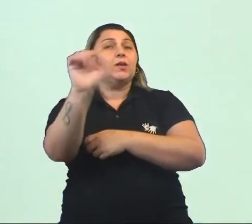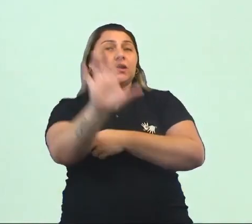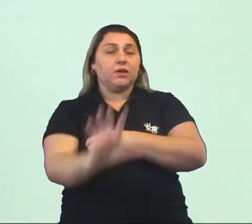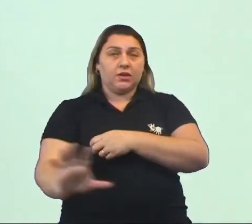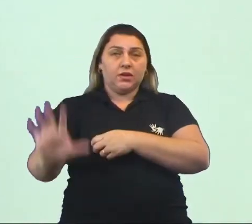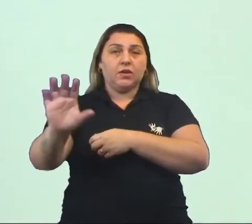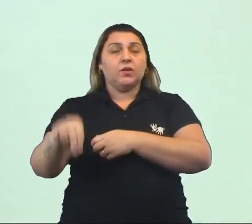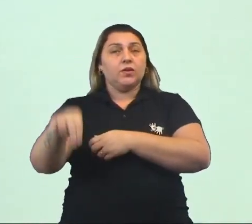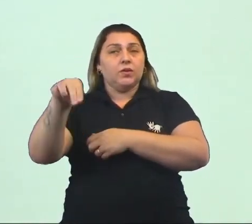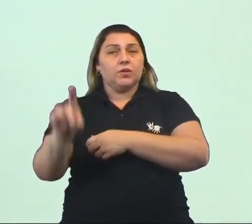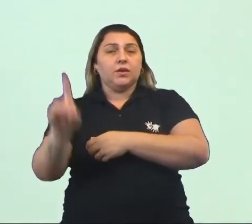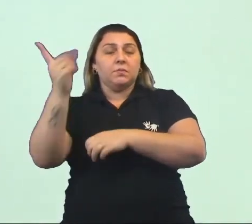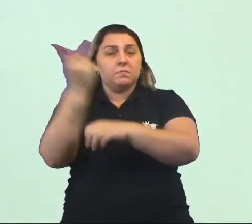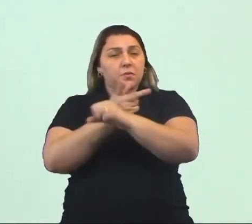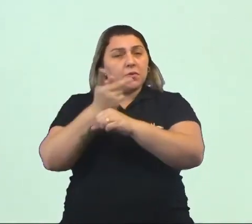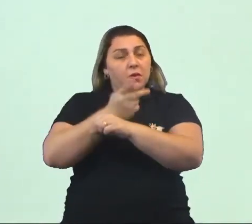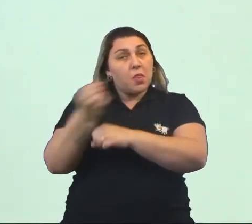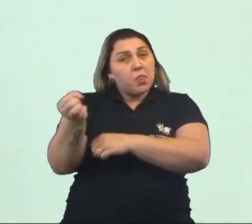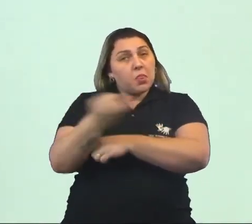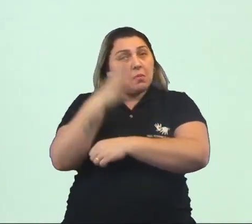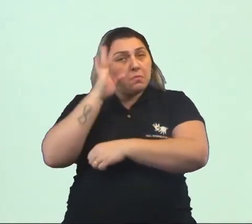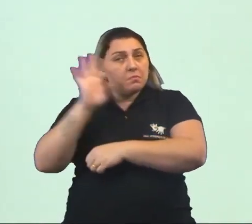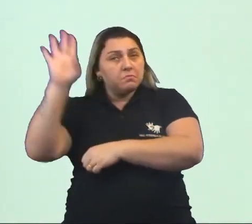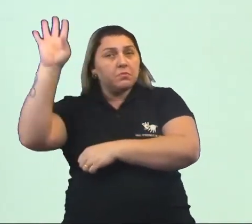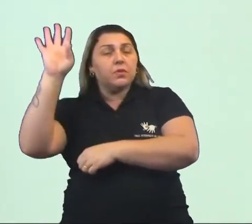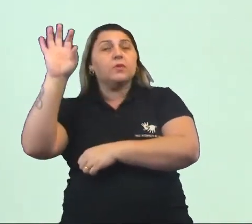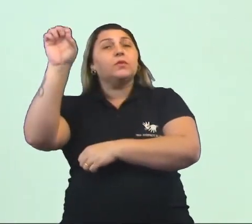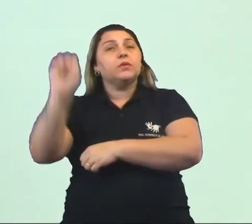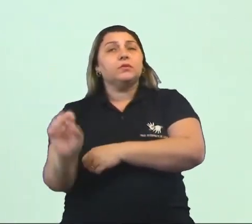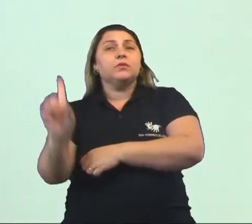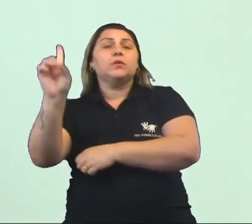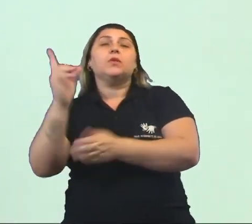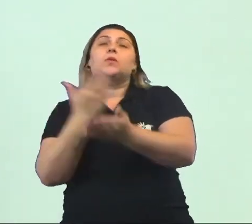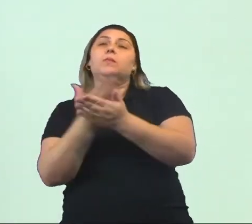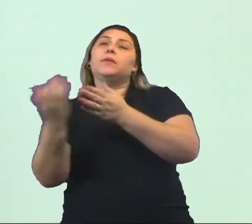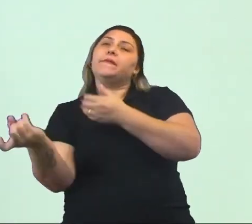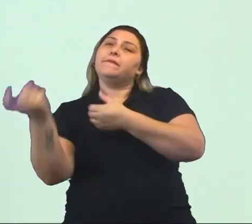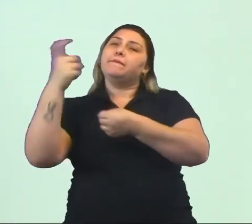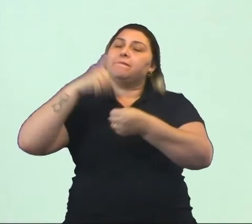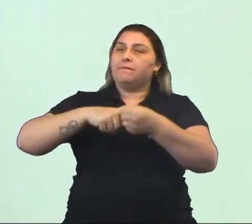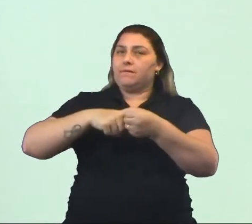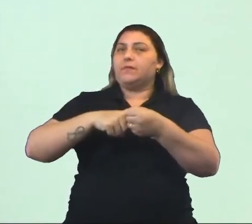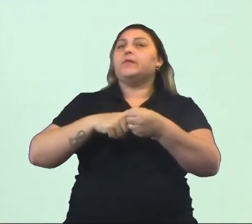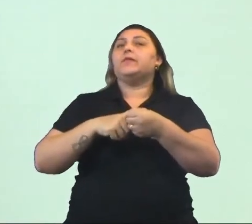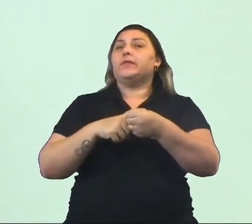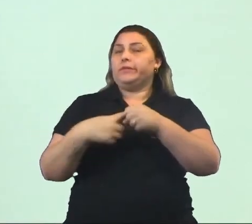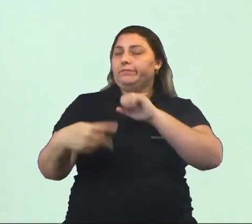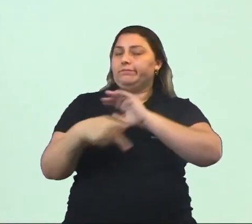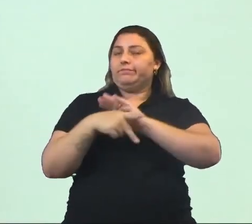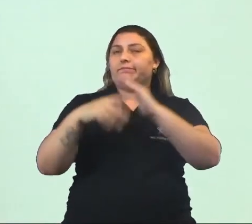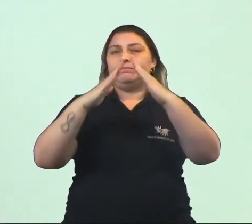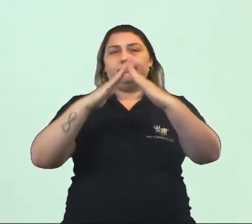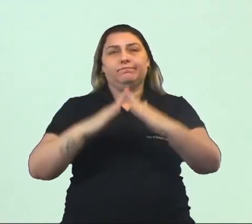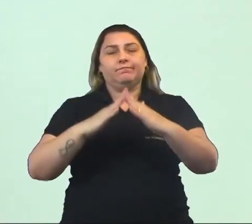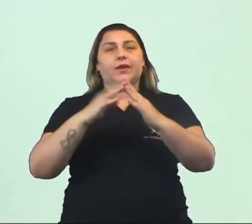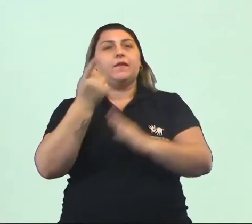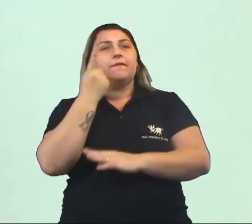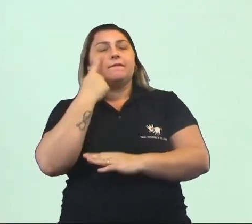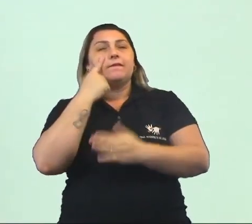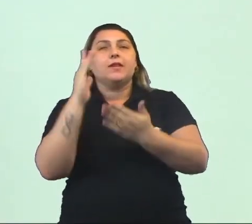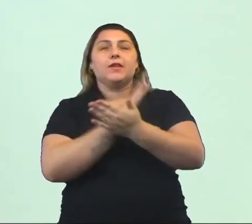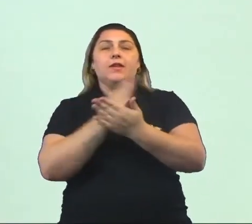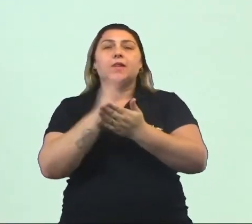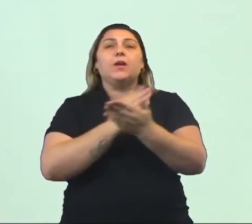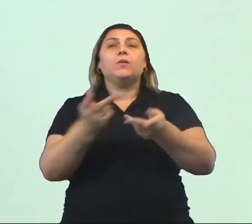nordeste em busca de novos sonhos na região sudeste, começa a retornar para a sua casa. É o que a gente vê em alguns